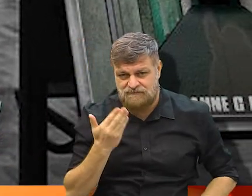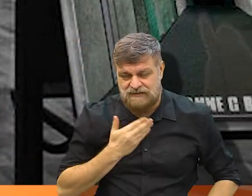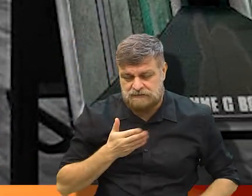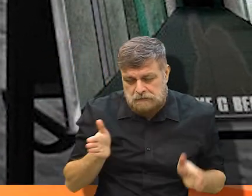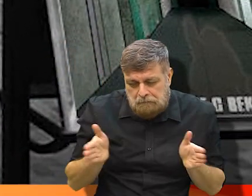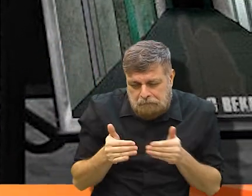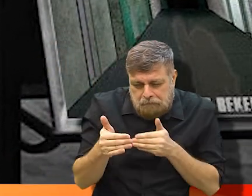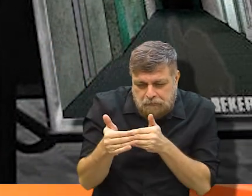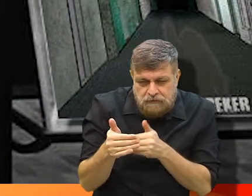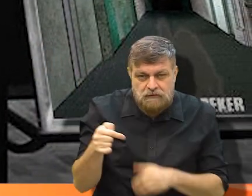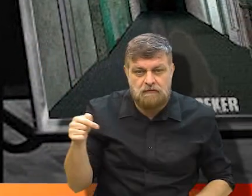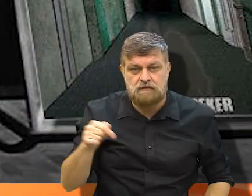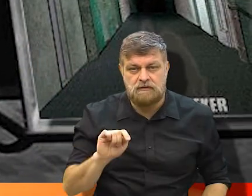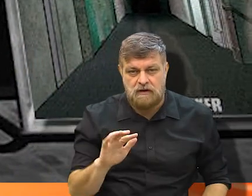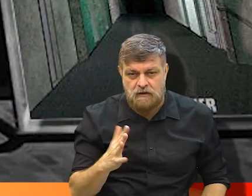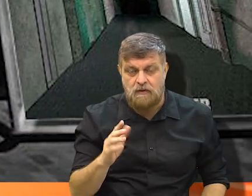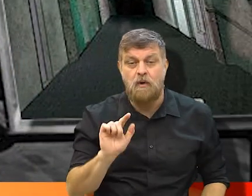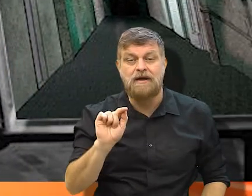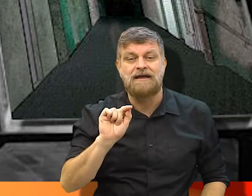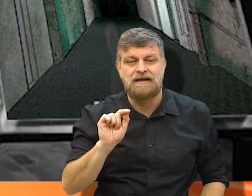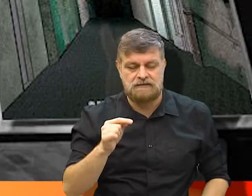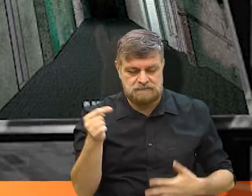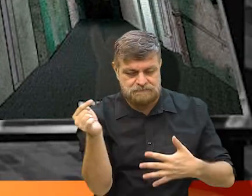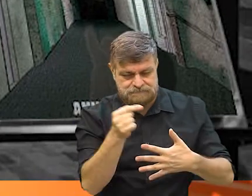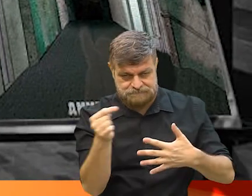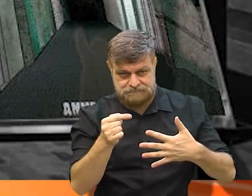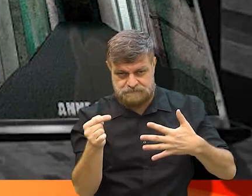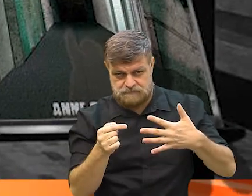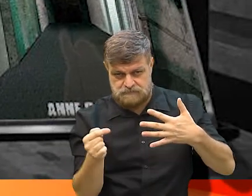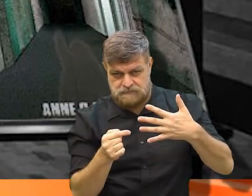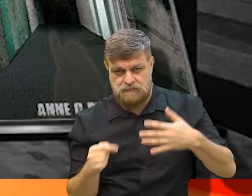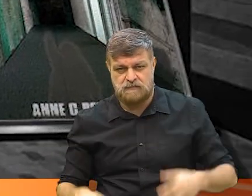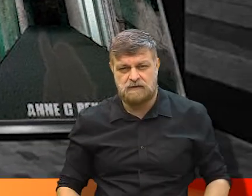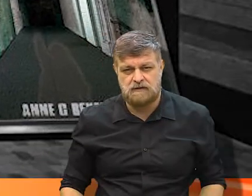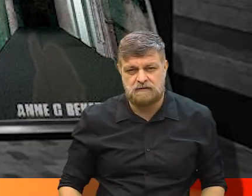sol, não tem muito espaço. Ela volta com algumas